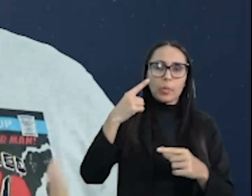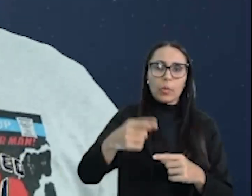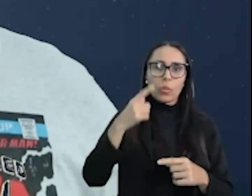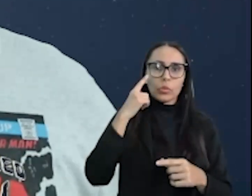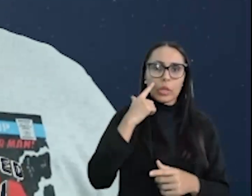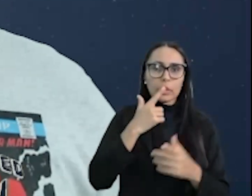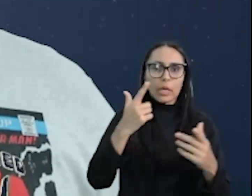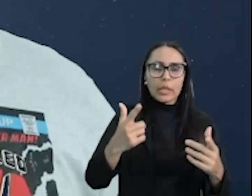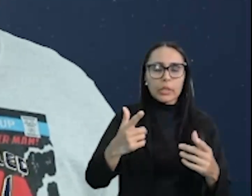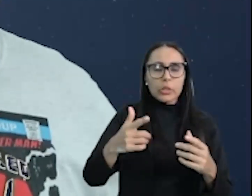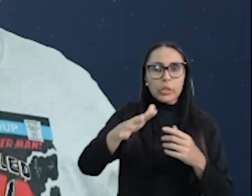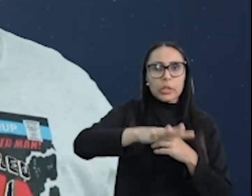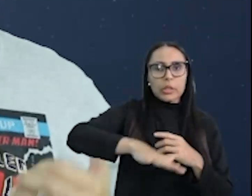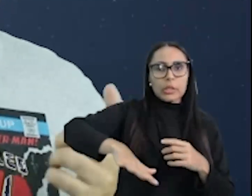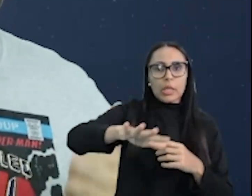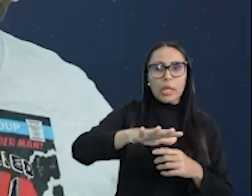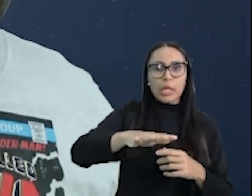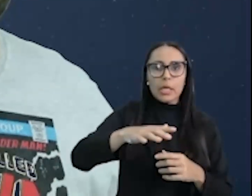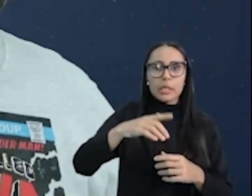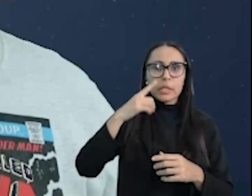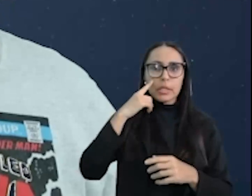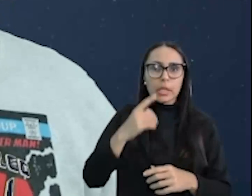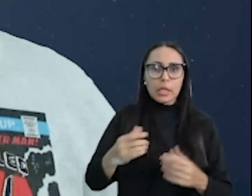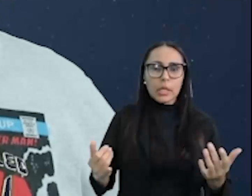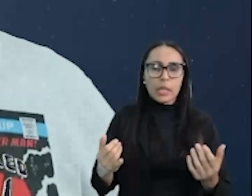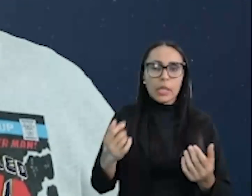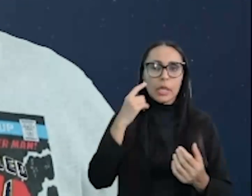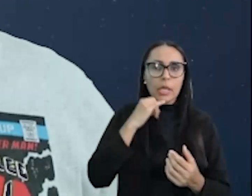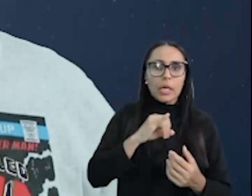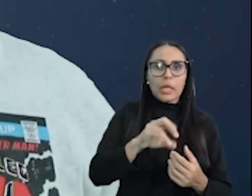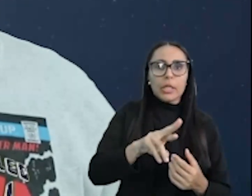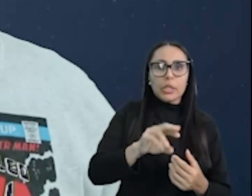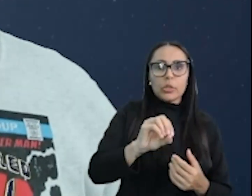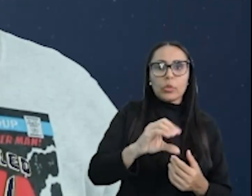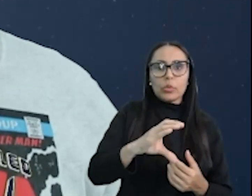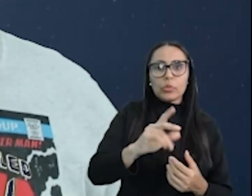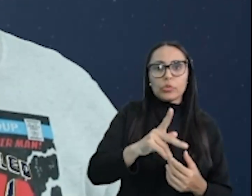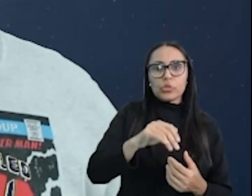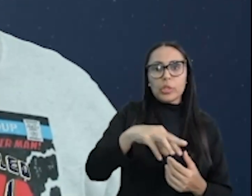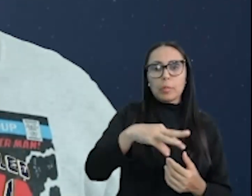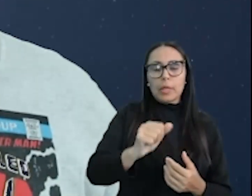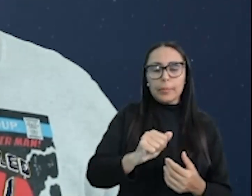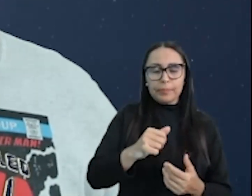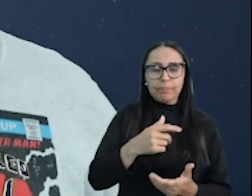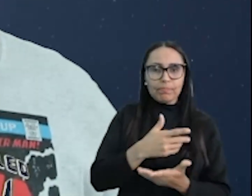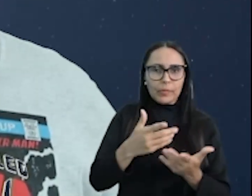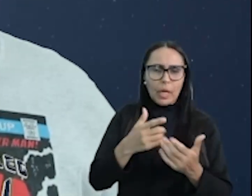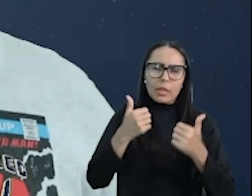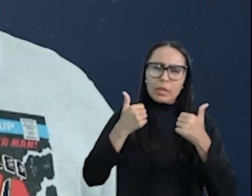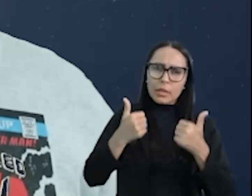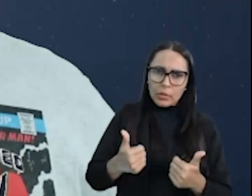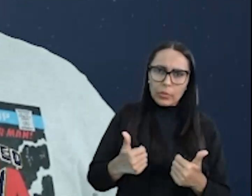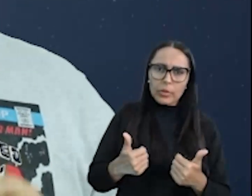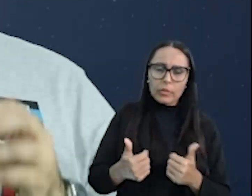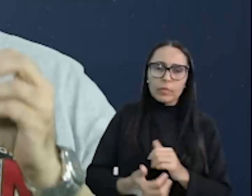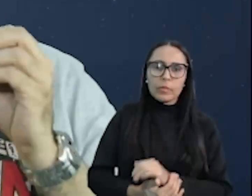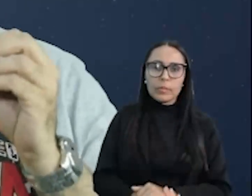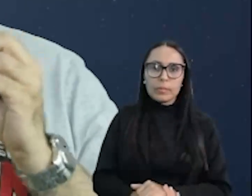ataques nucleares nas cidades de Hiroshima e Nagasaki. Show de bola? Tranquilão?